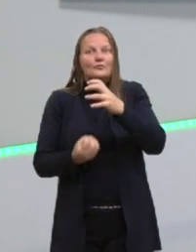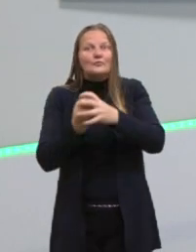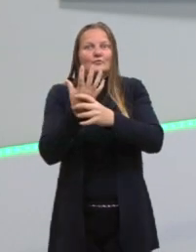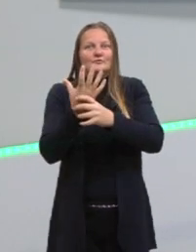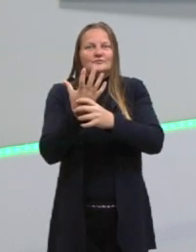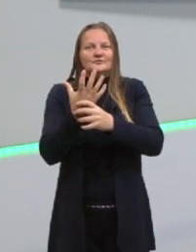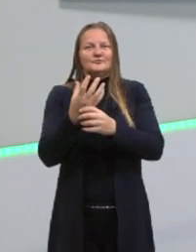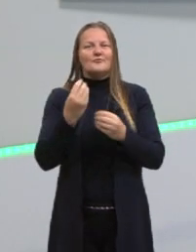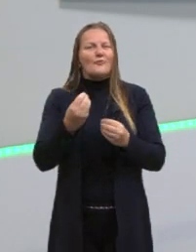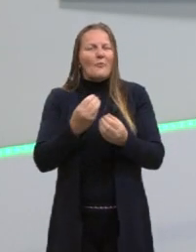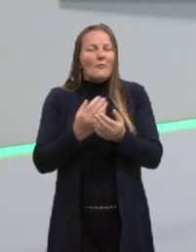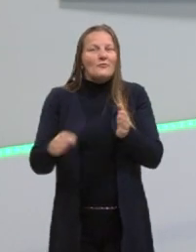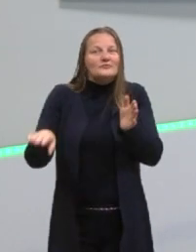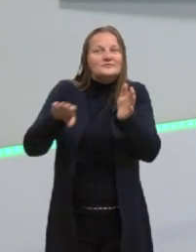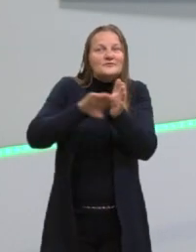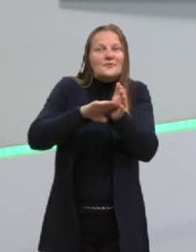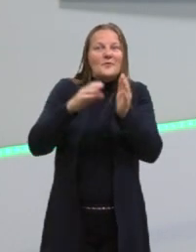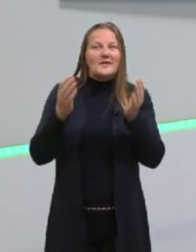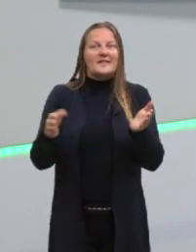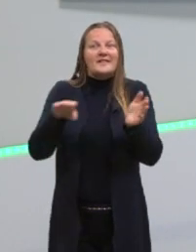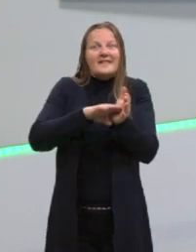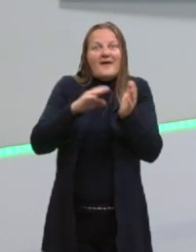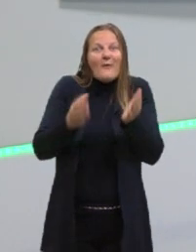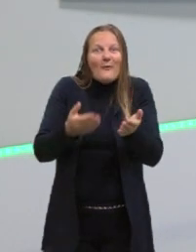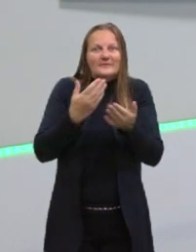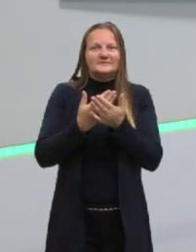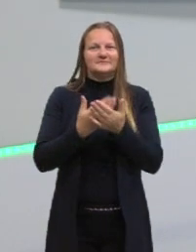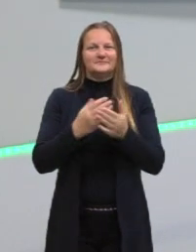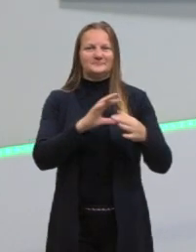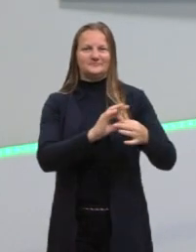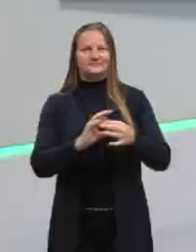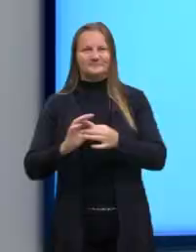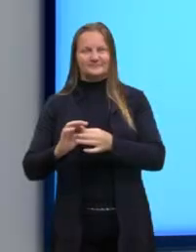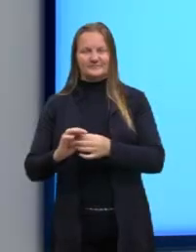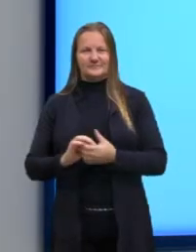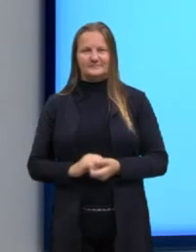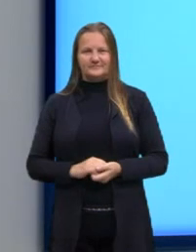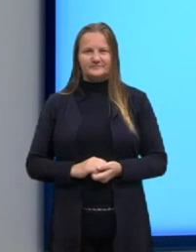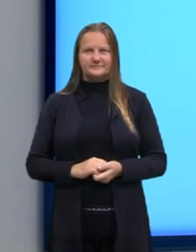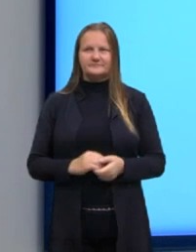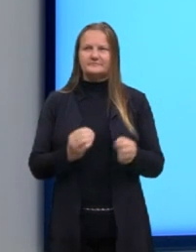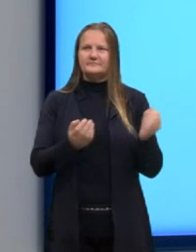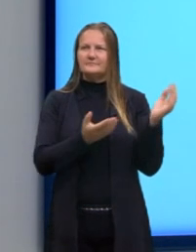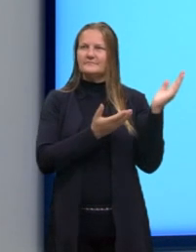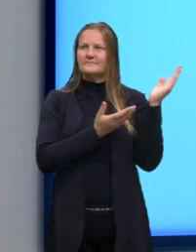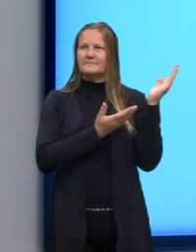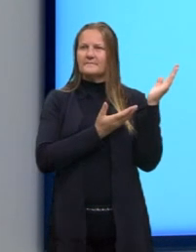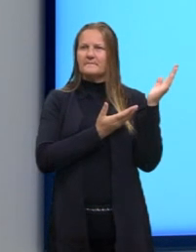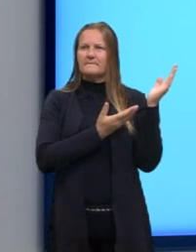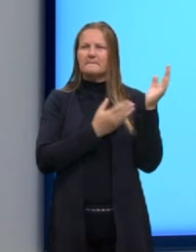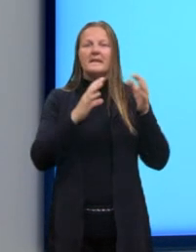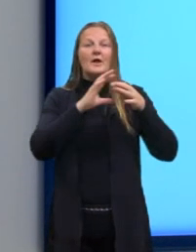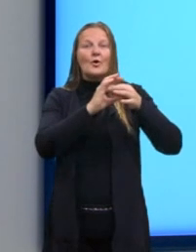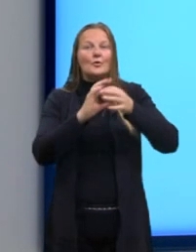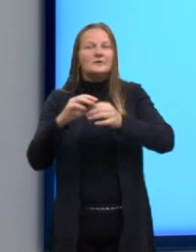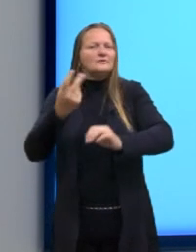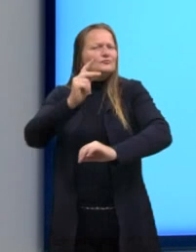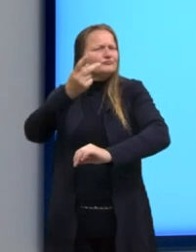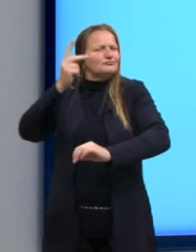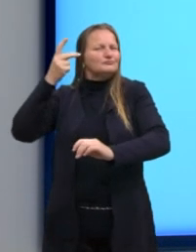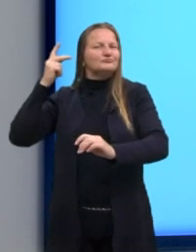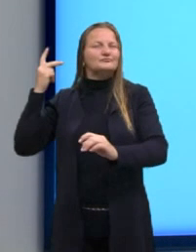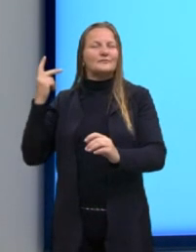ou como que chegou no formato que a gente estuda hoje. Então aqui trazendo um pouco do contexto histórico da